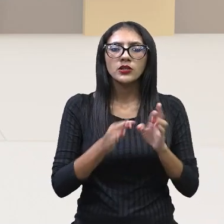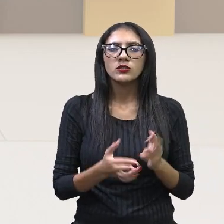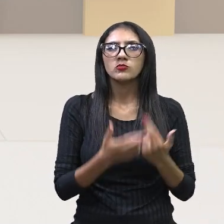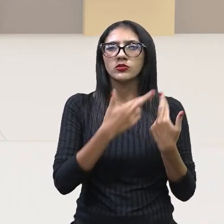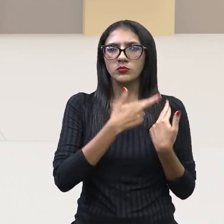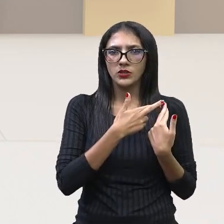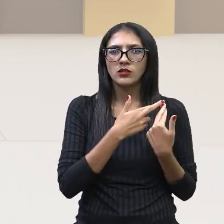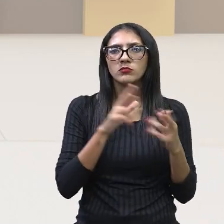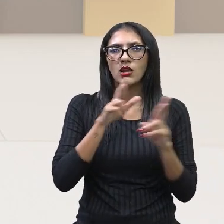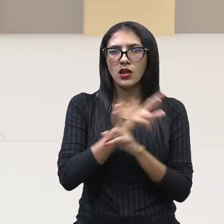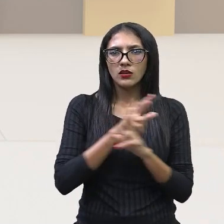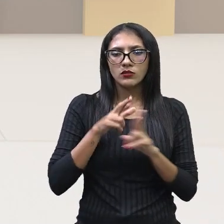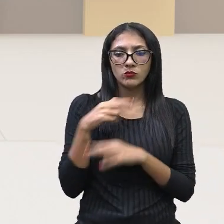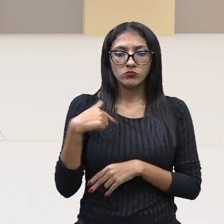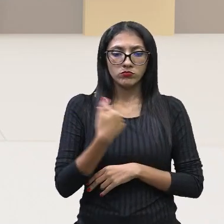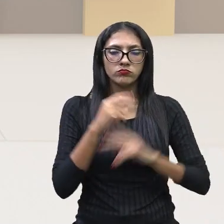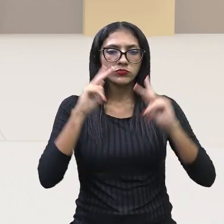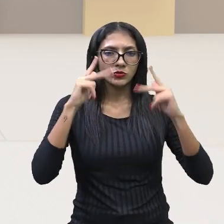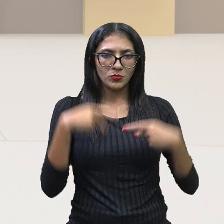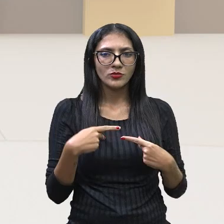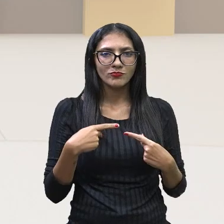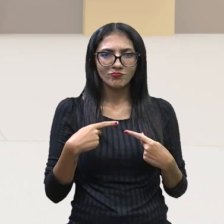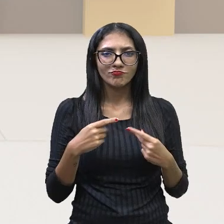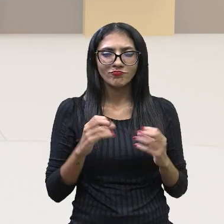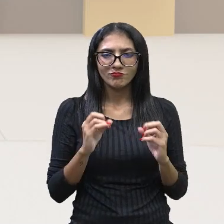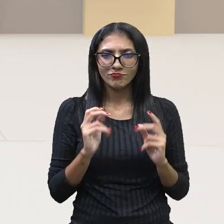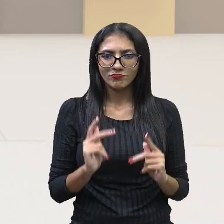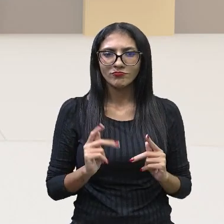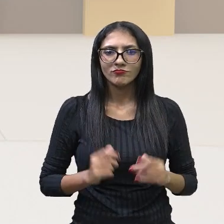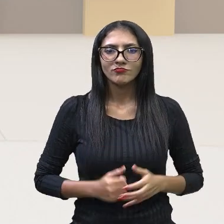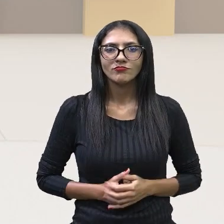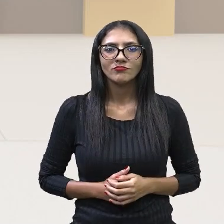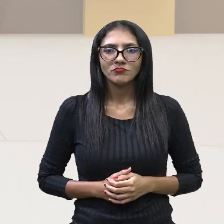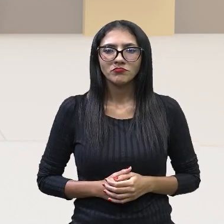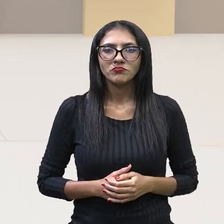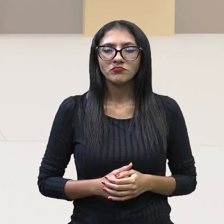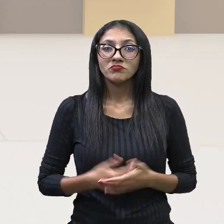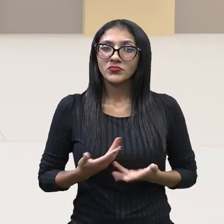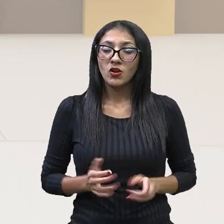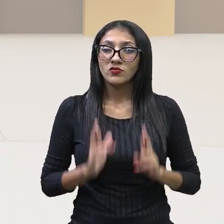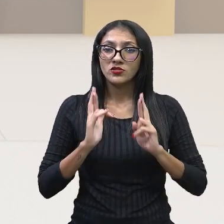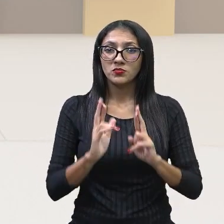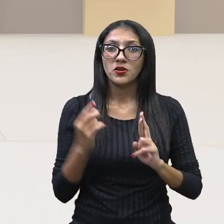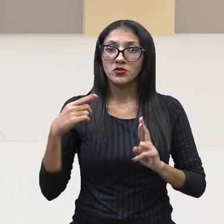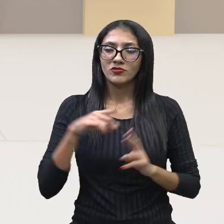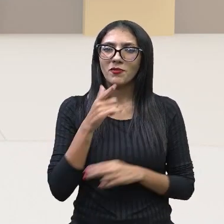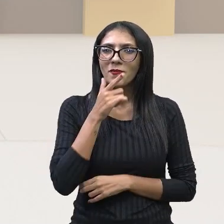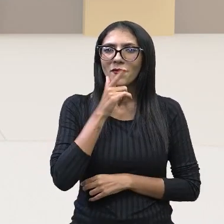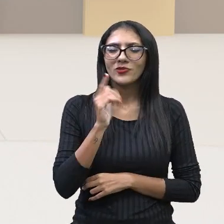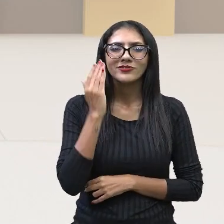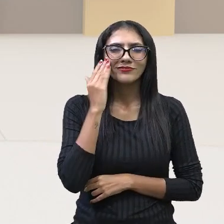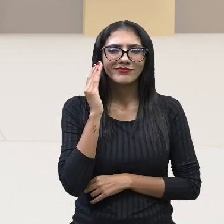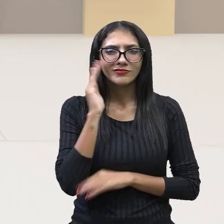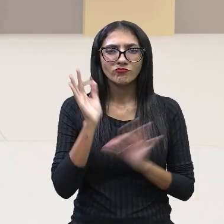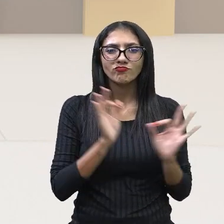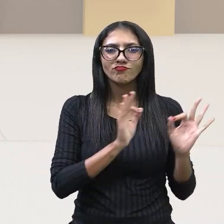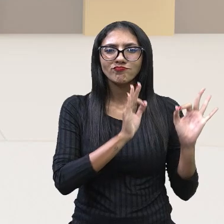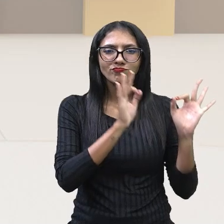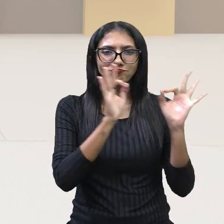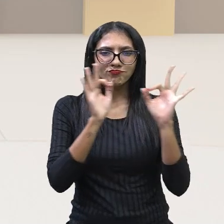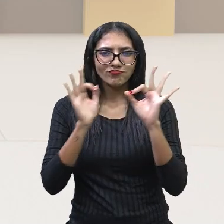relação ao indivíduo. É isso aí, pessoal. Eu espero que tenham conseguido entender e acompanhar